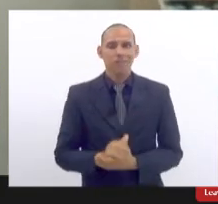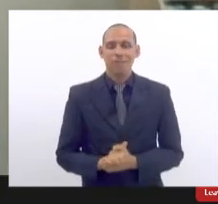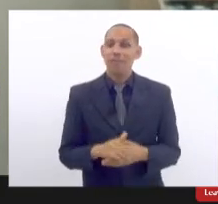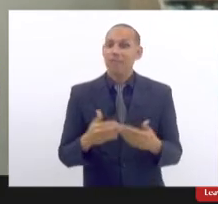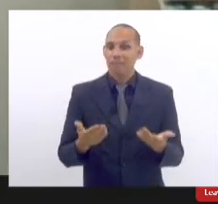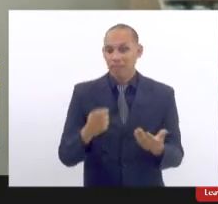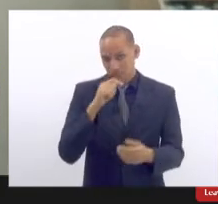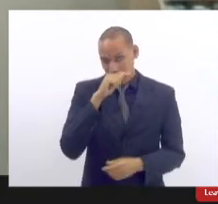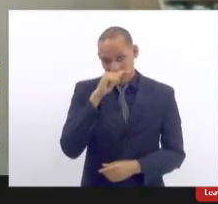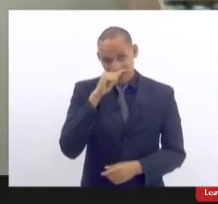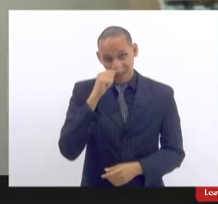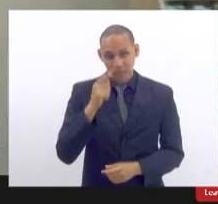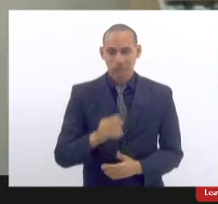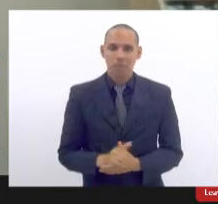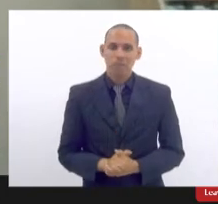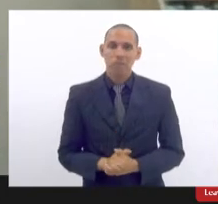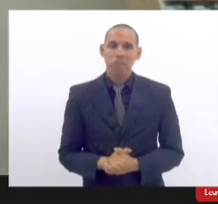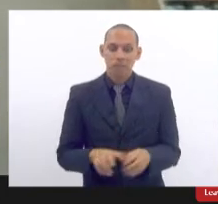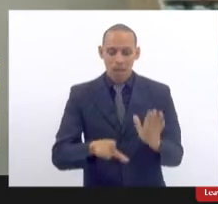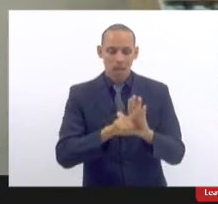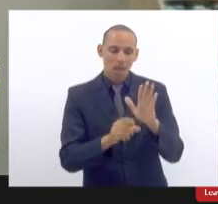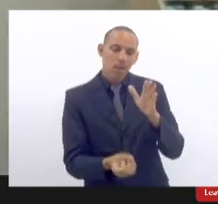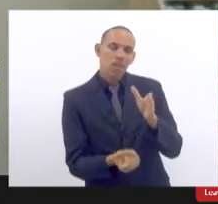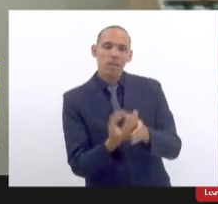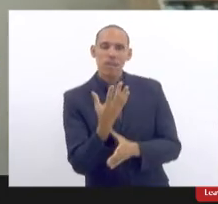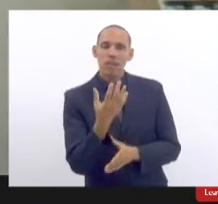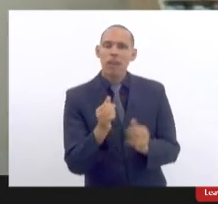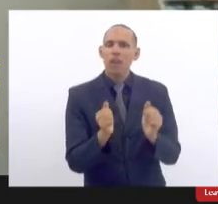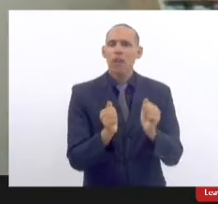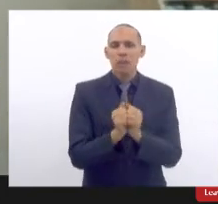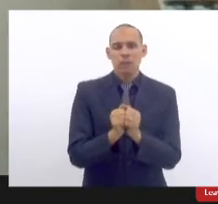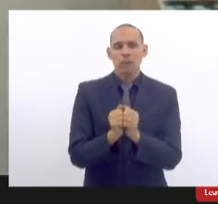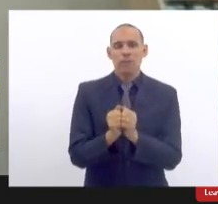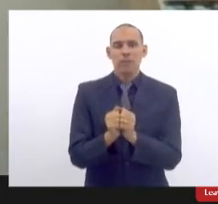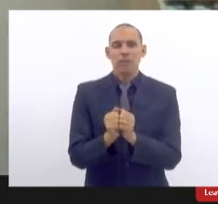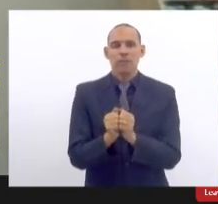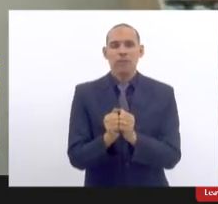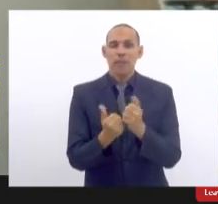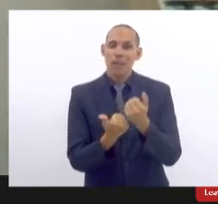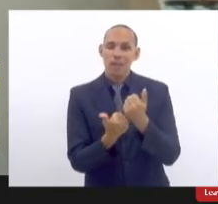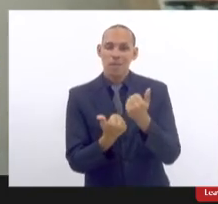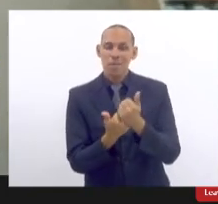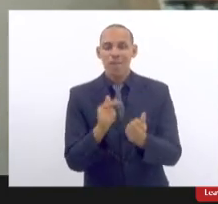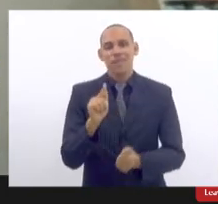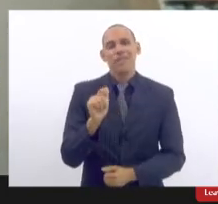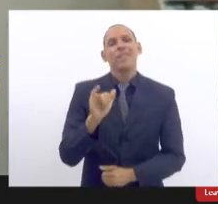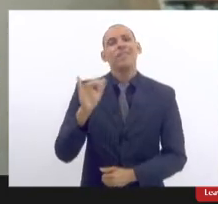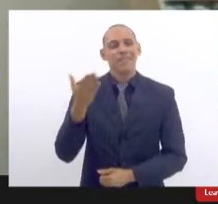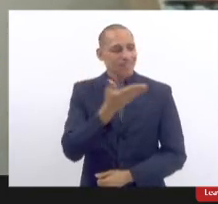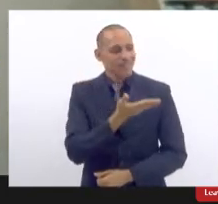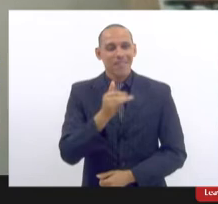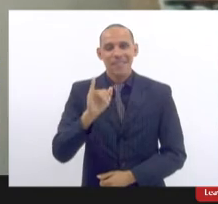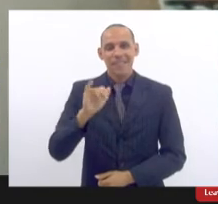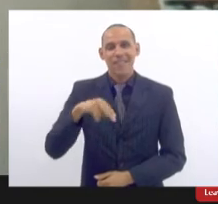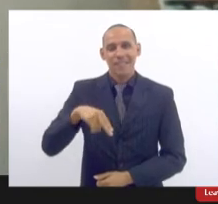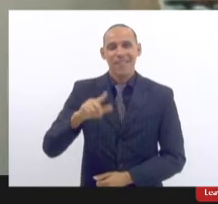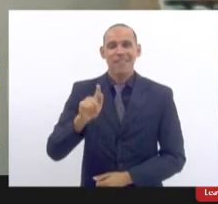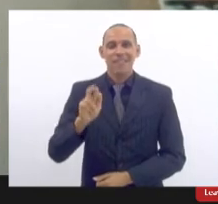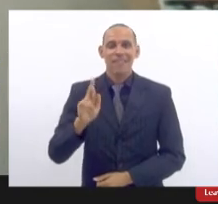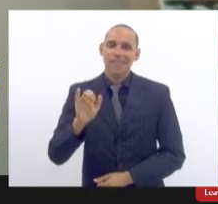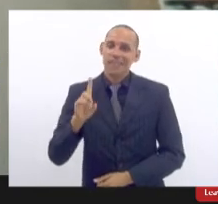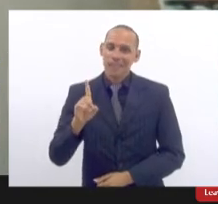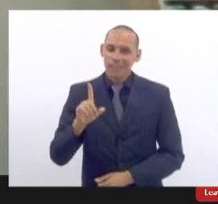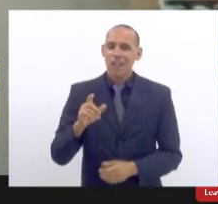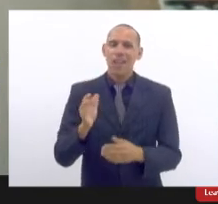lei junto com o apoio da Ingrid também em relação à produção do filme e tudo